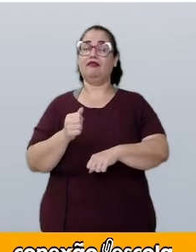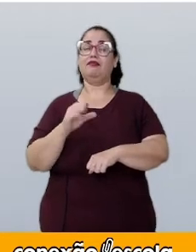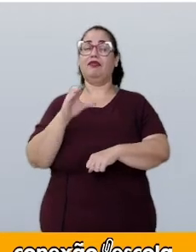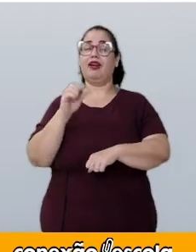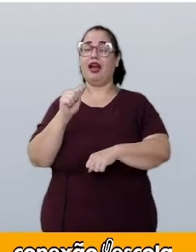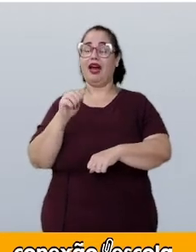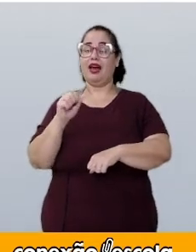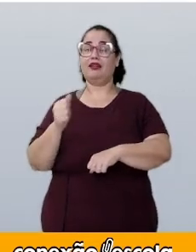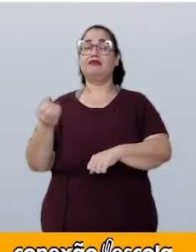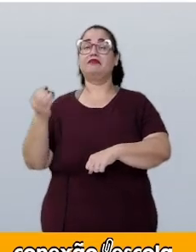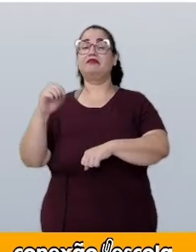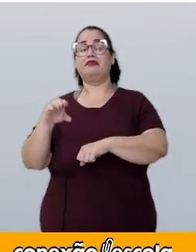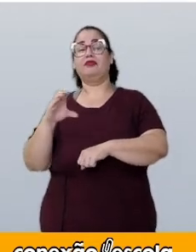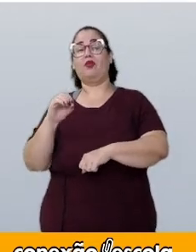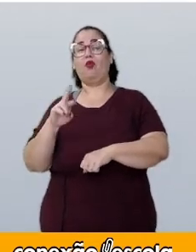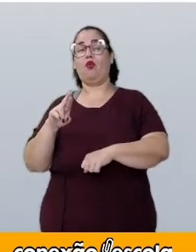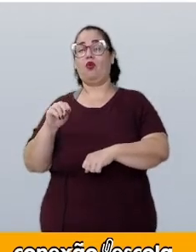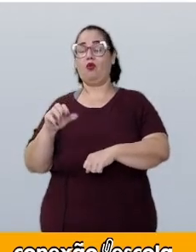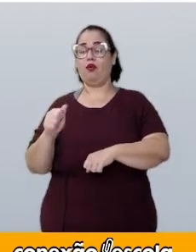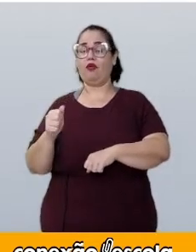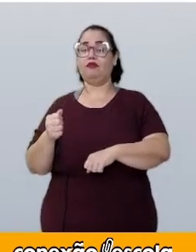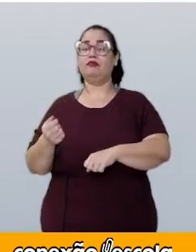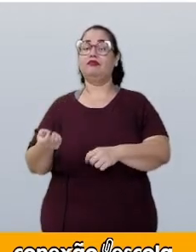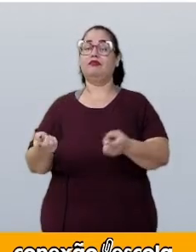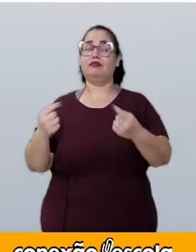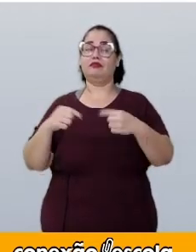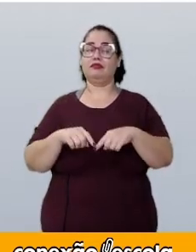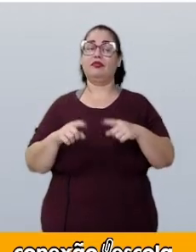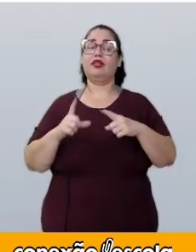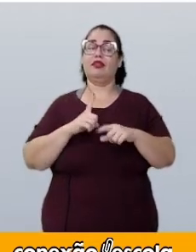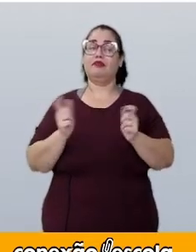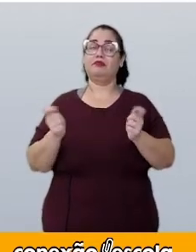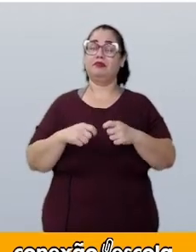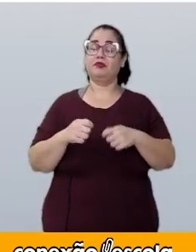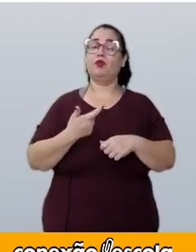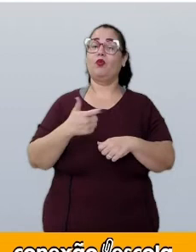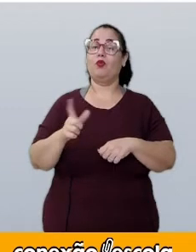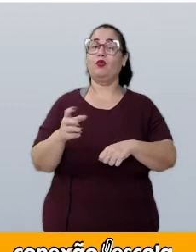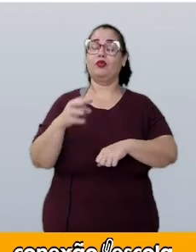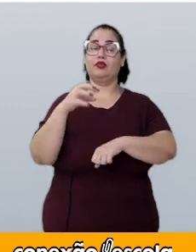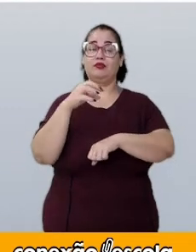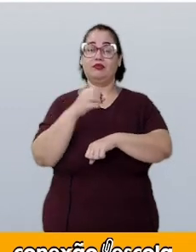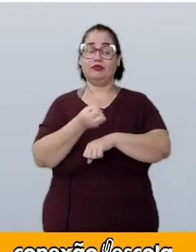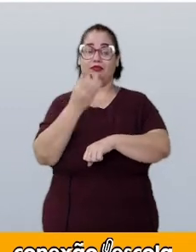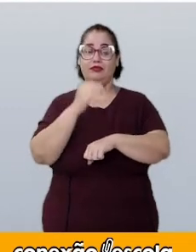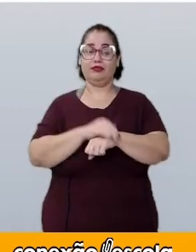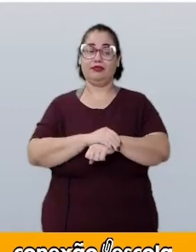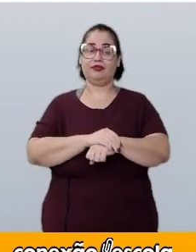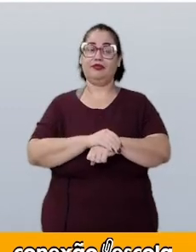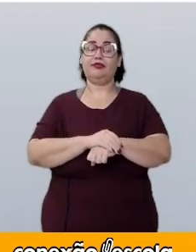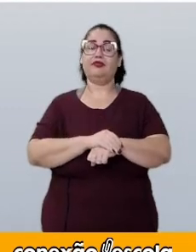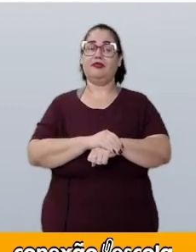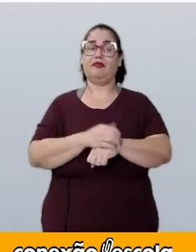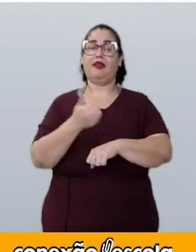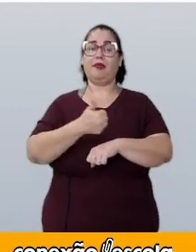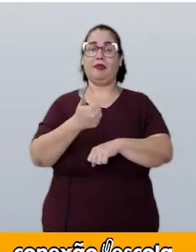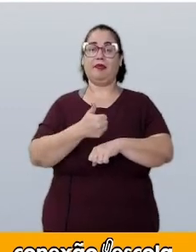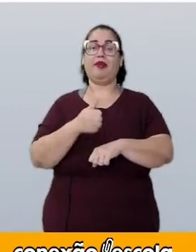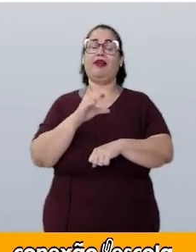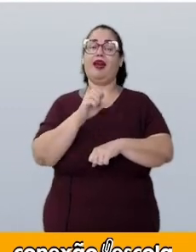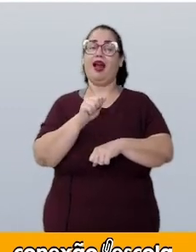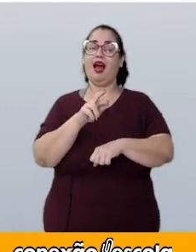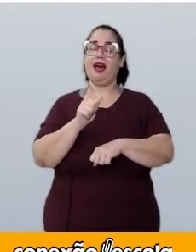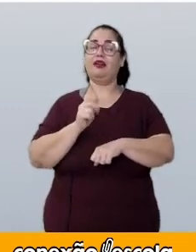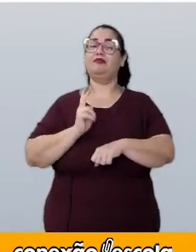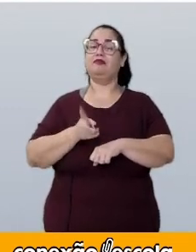cara e coroa. Agora, já tenho outra possibilidade. Na primeira, continua saindo